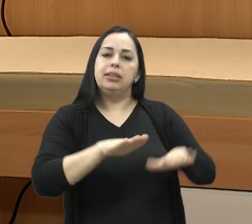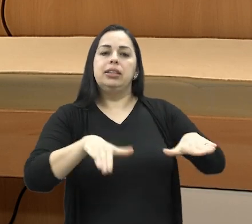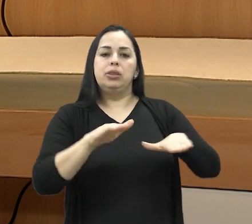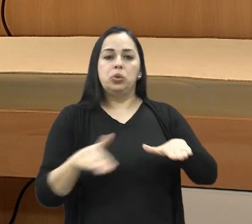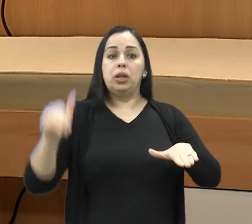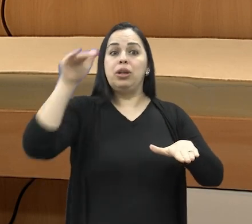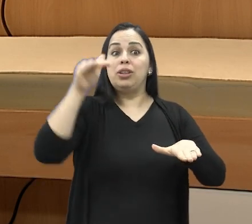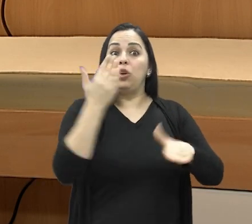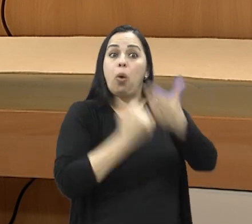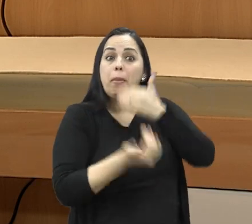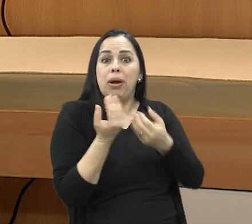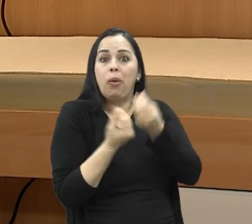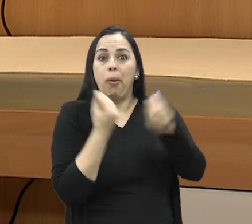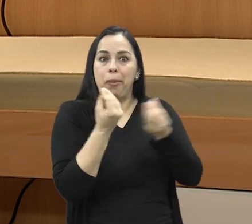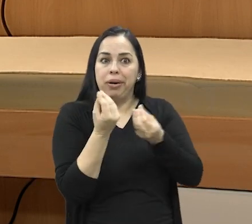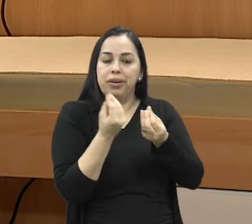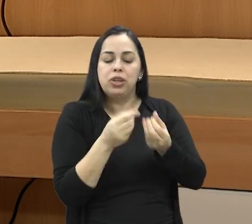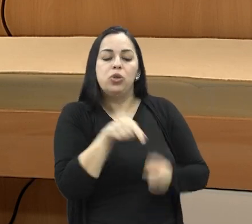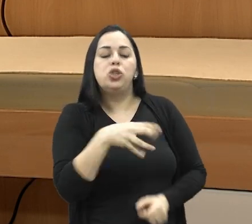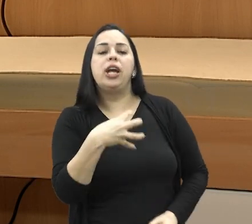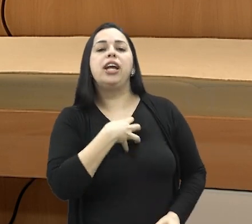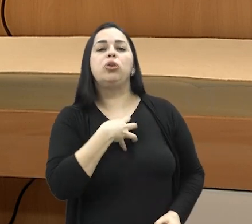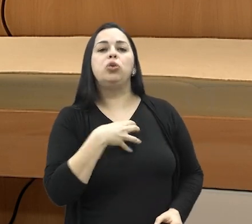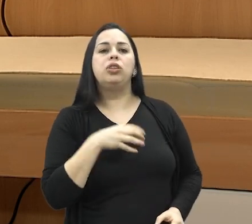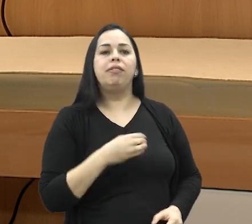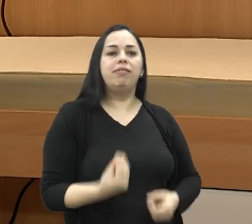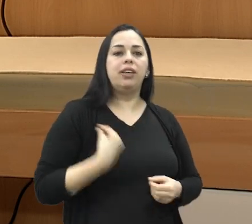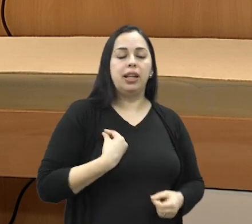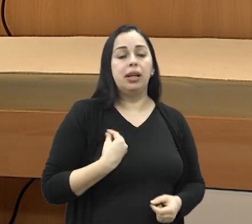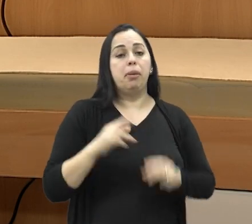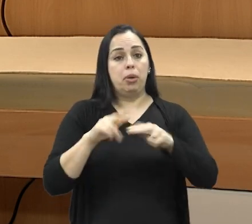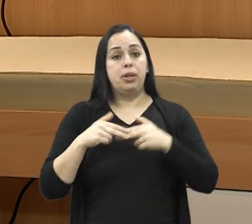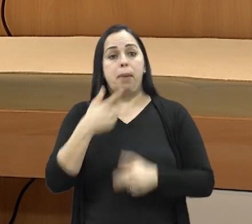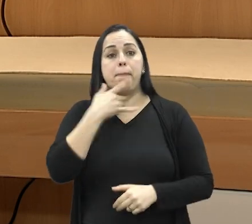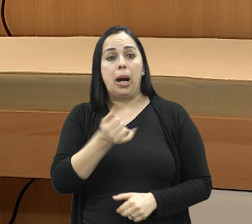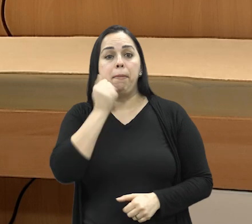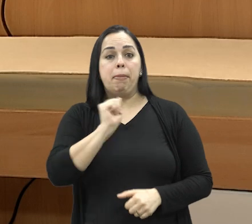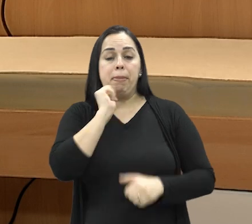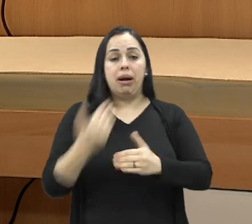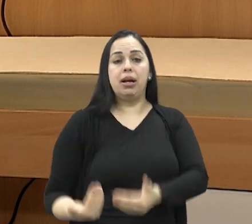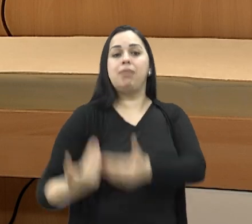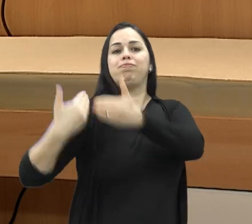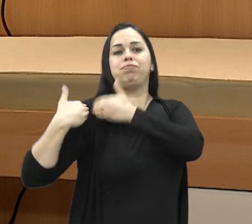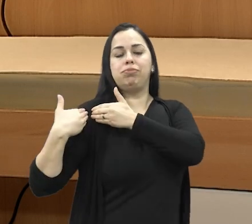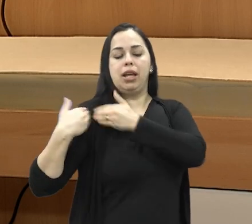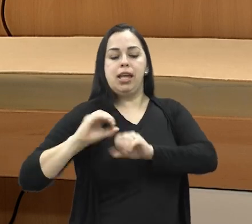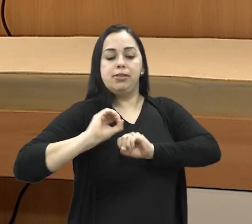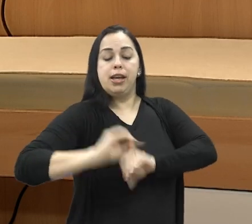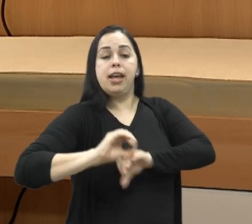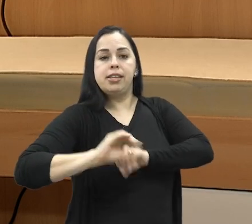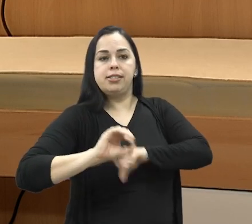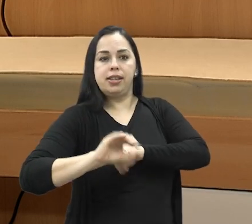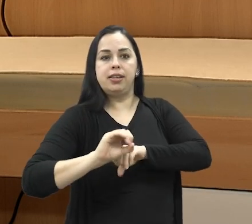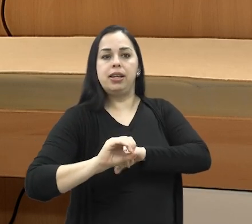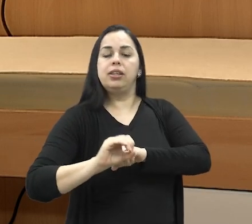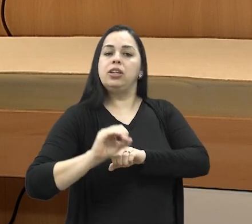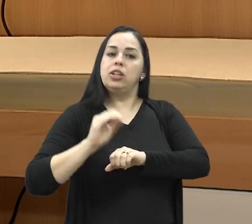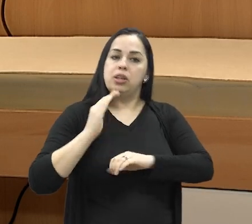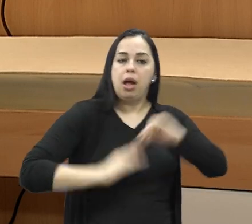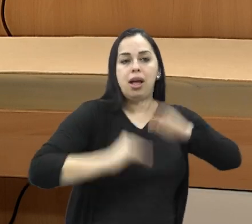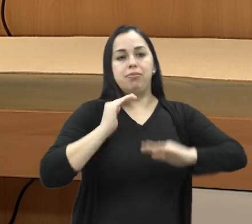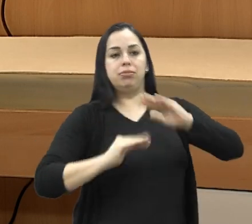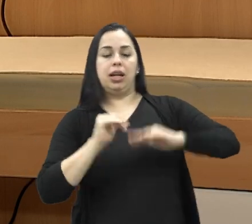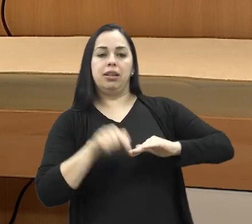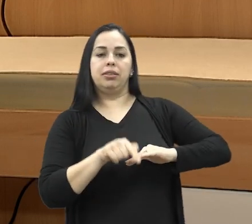aquela criança e adolescente vai desenvolver. Então ter a responsabilidade como pais de colocar na